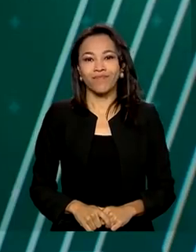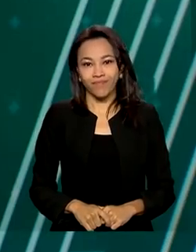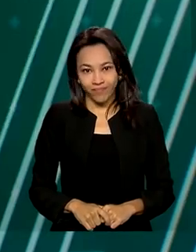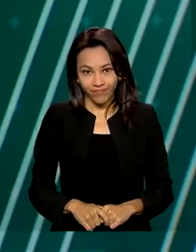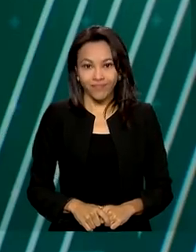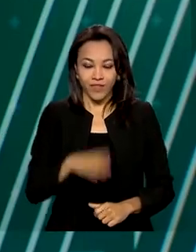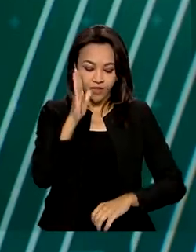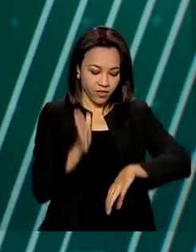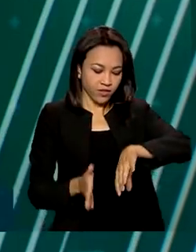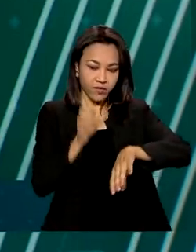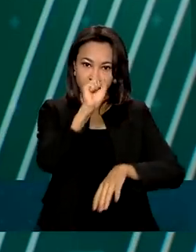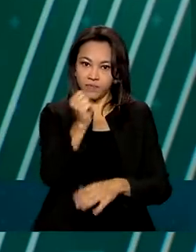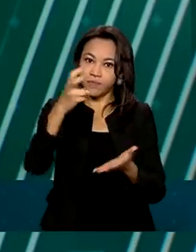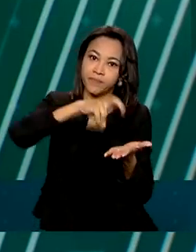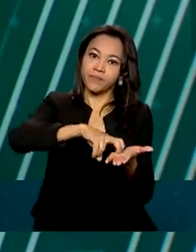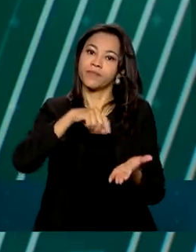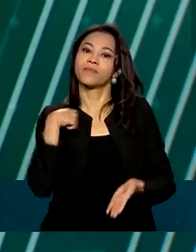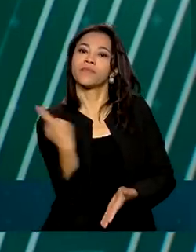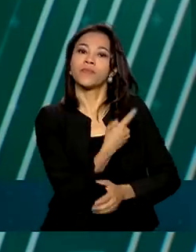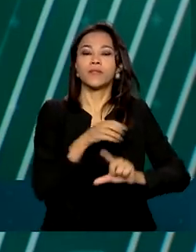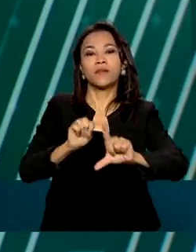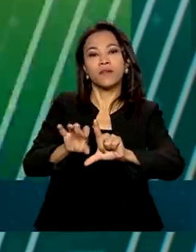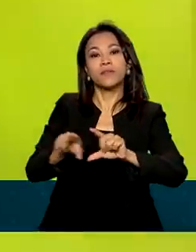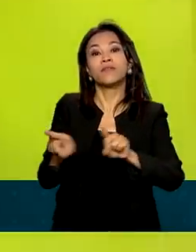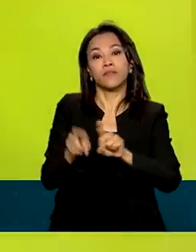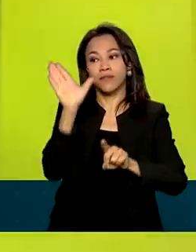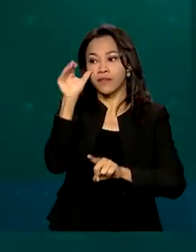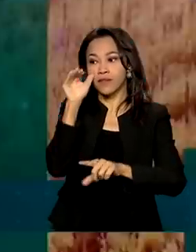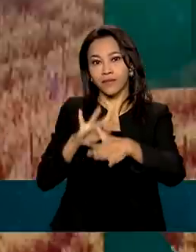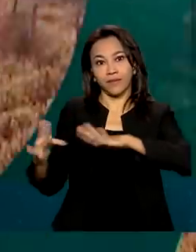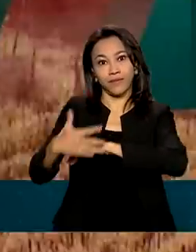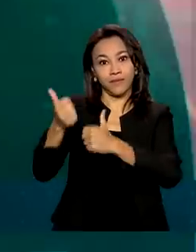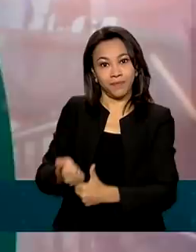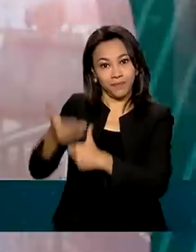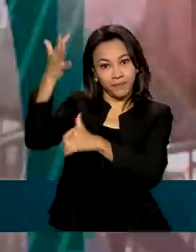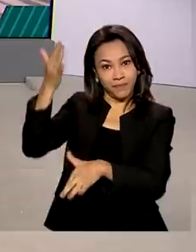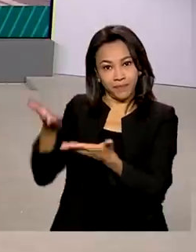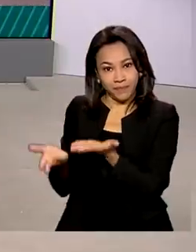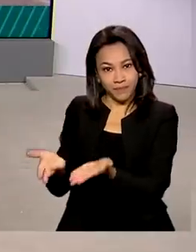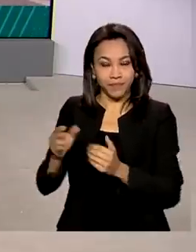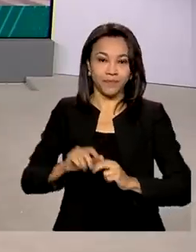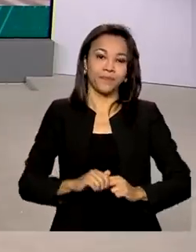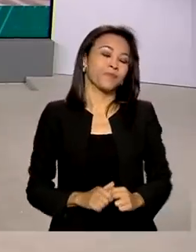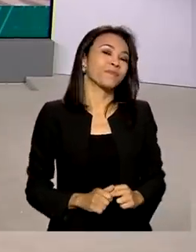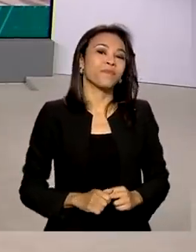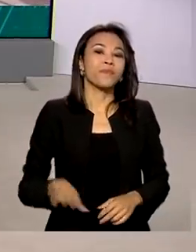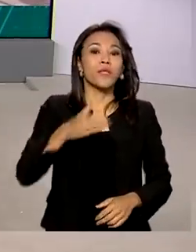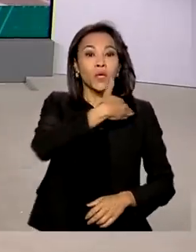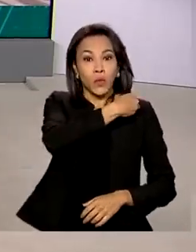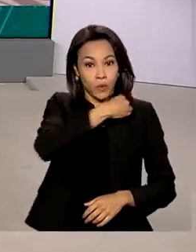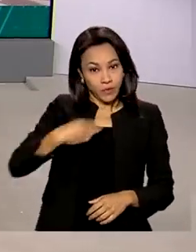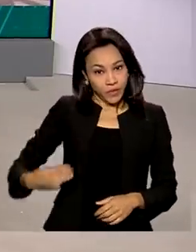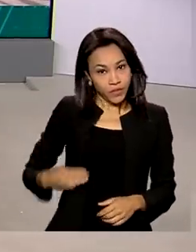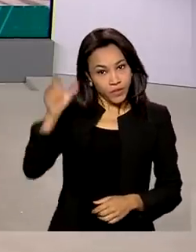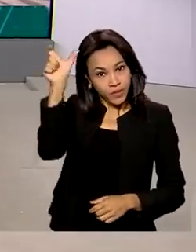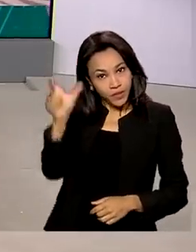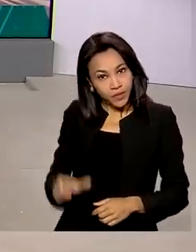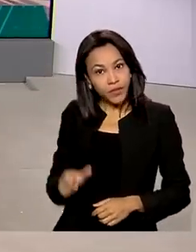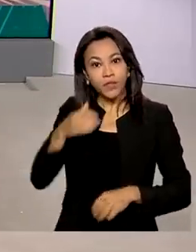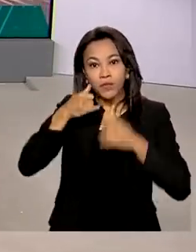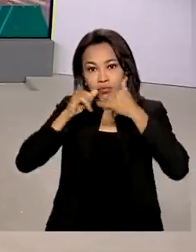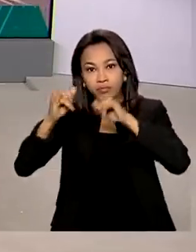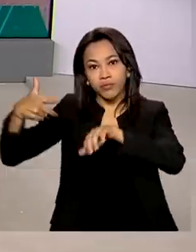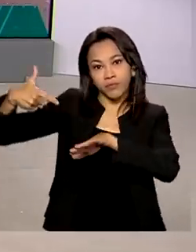Oito horas da manhã, estamos ao vivo também pelas redes sociais. O ministro de Minas e Energia se